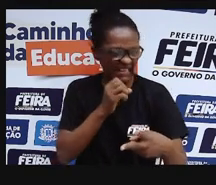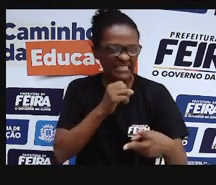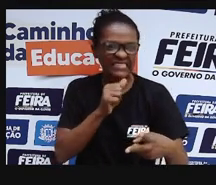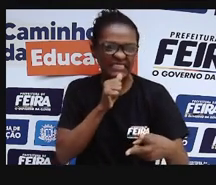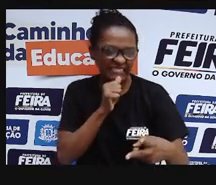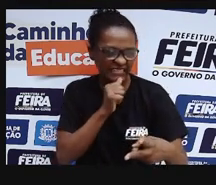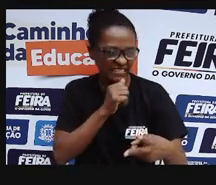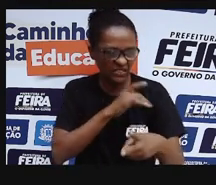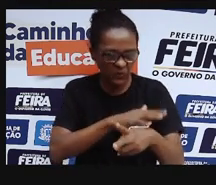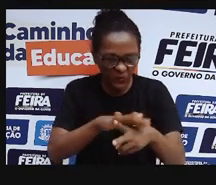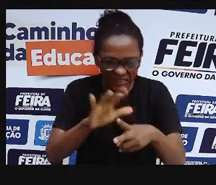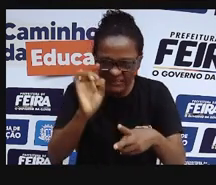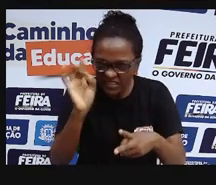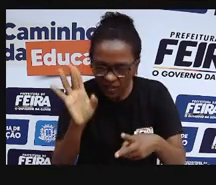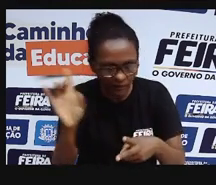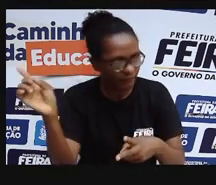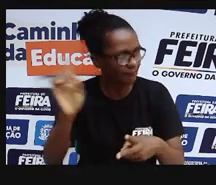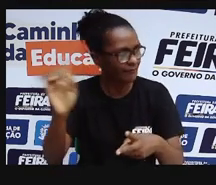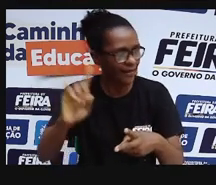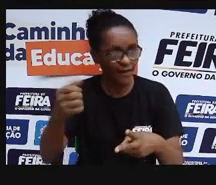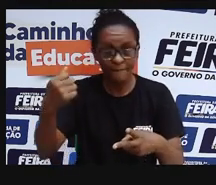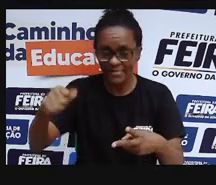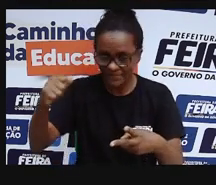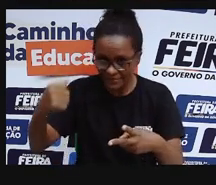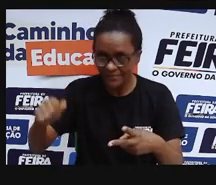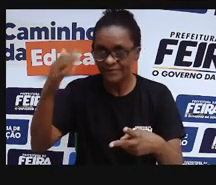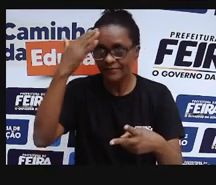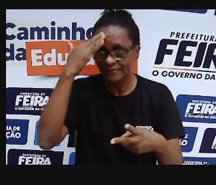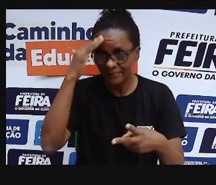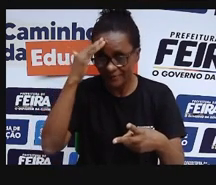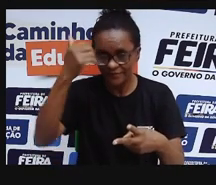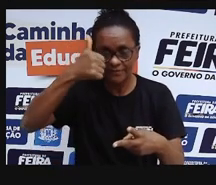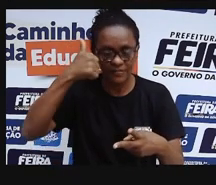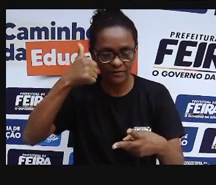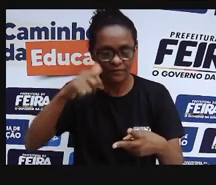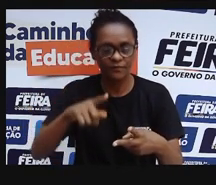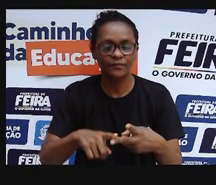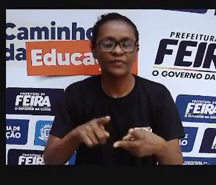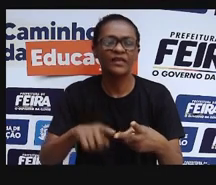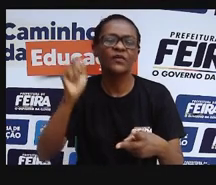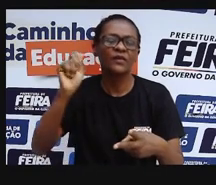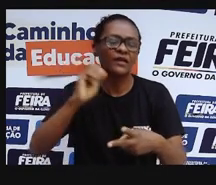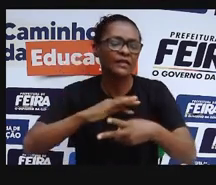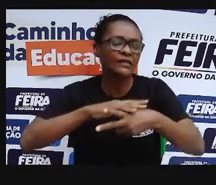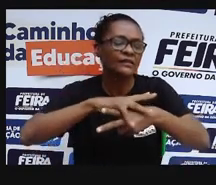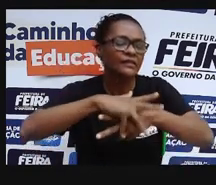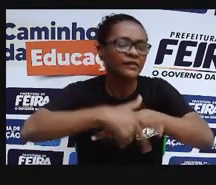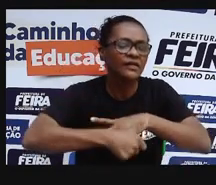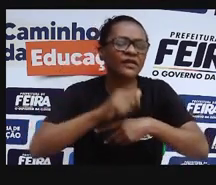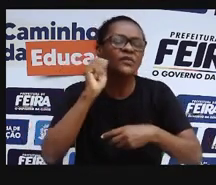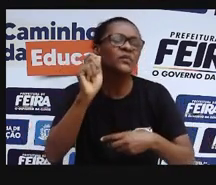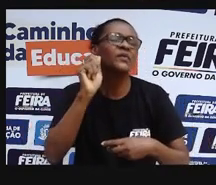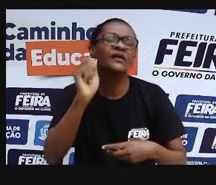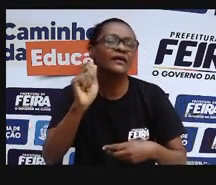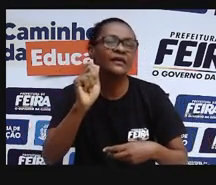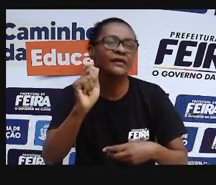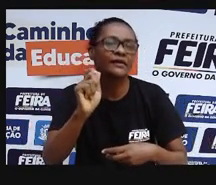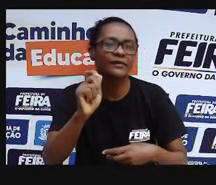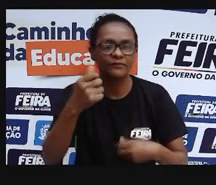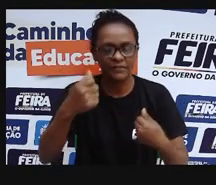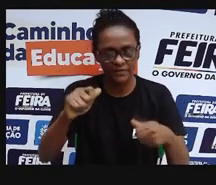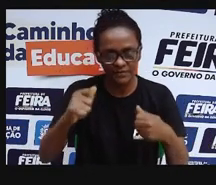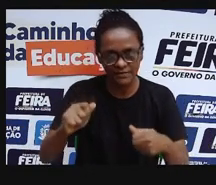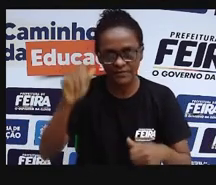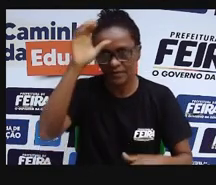e entender o que é o coronavírus. Então, para a gente começar a nossa aula, né, pensando em